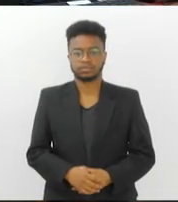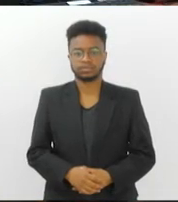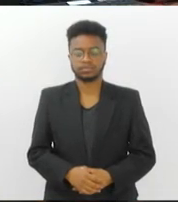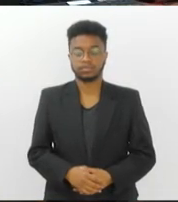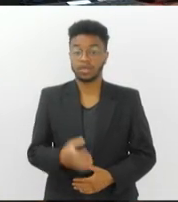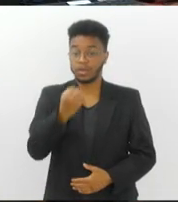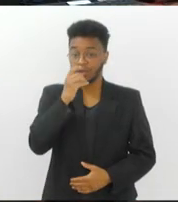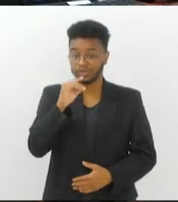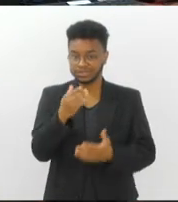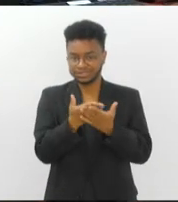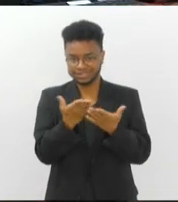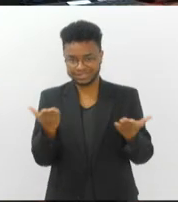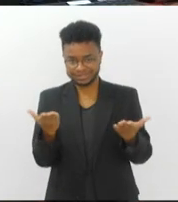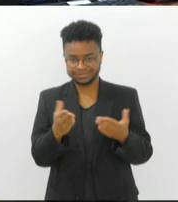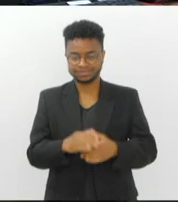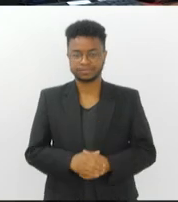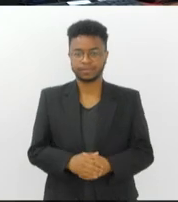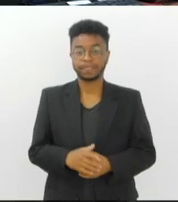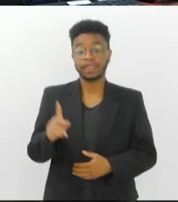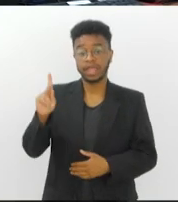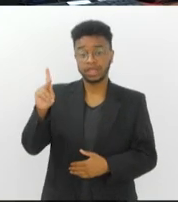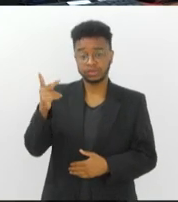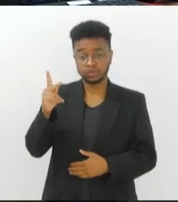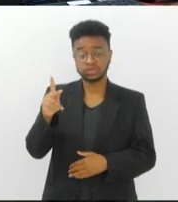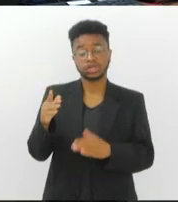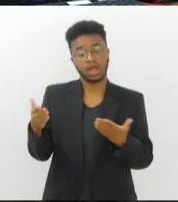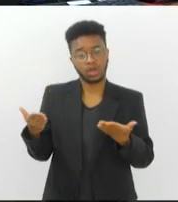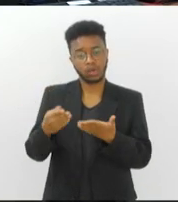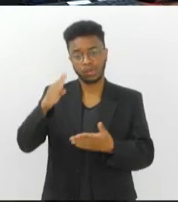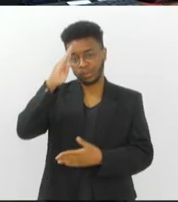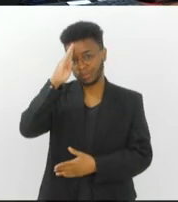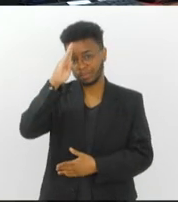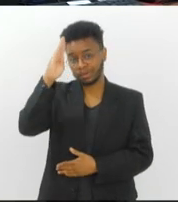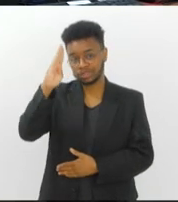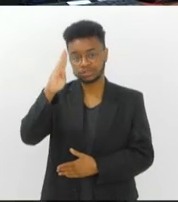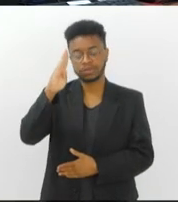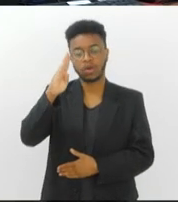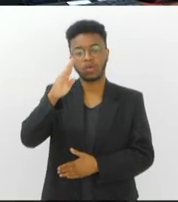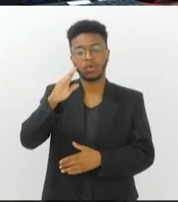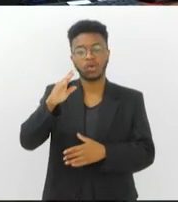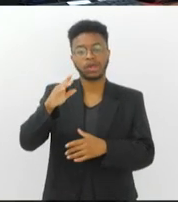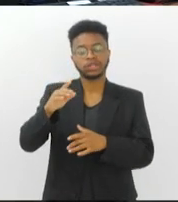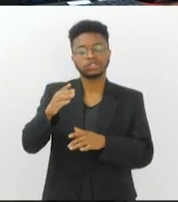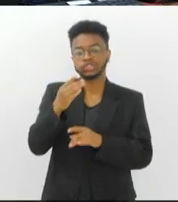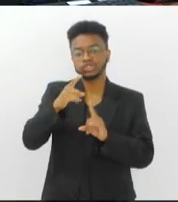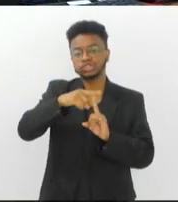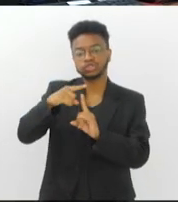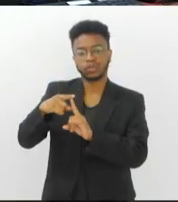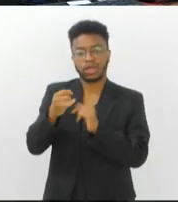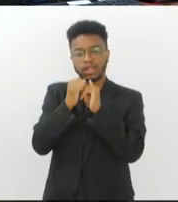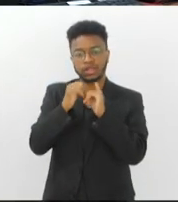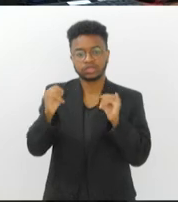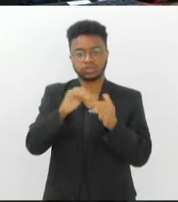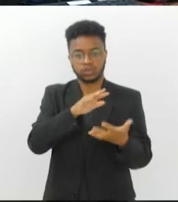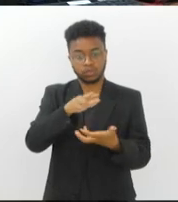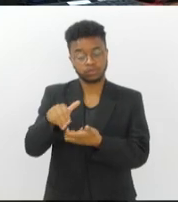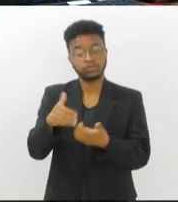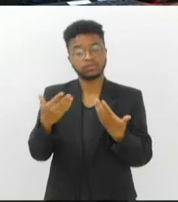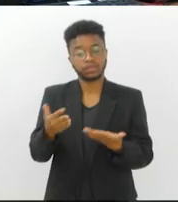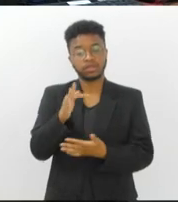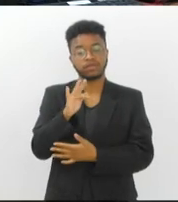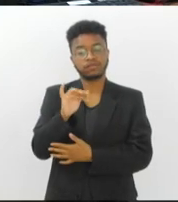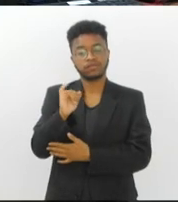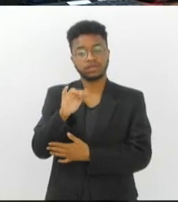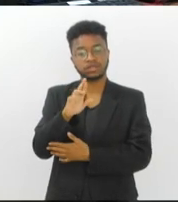Bom Dia Alerj está se tornando a principal fonte de energia do mundo e a Firjan acaba de elaborar um mapa